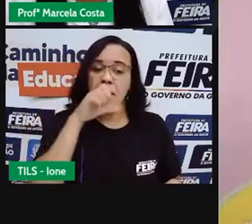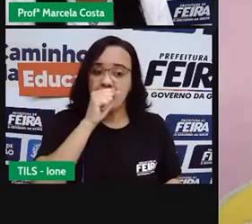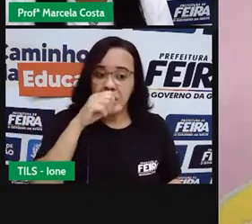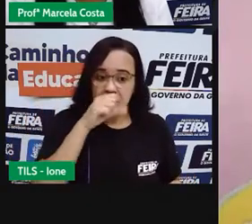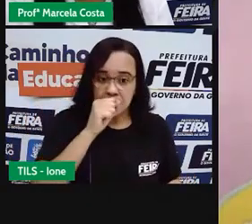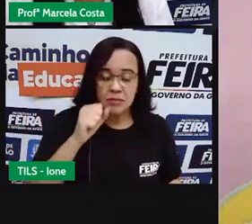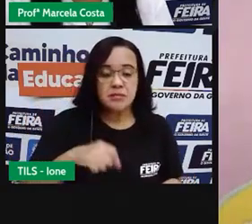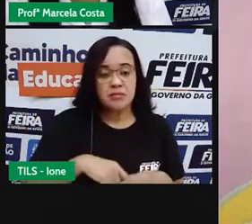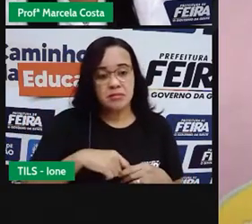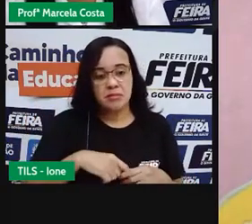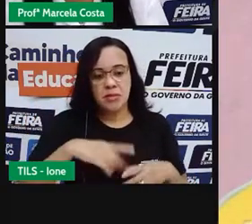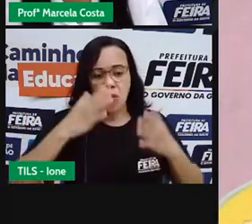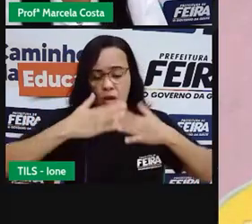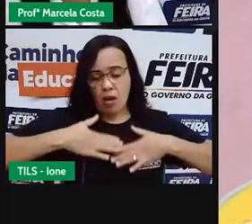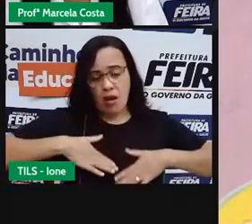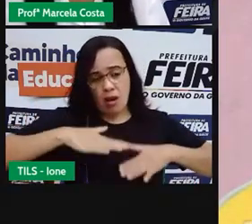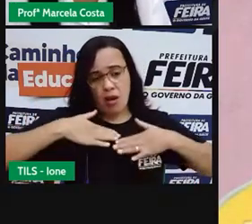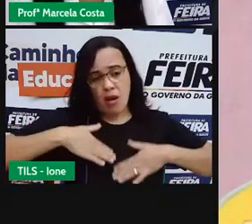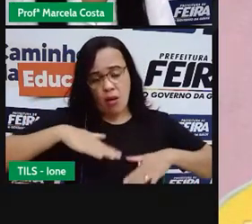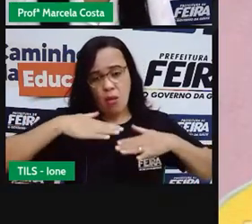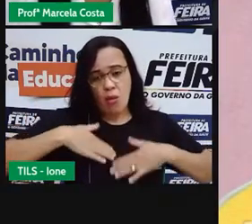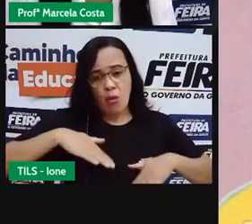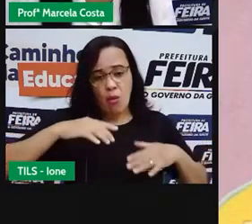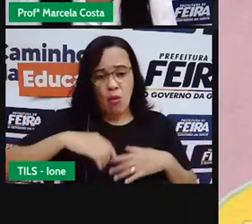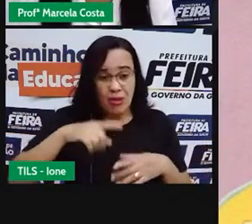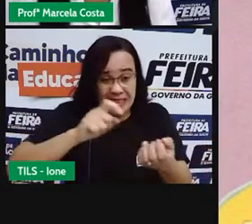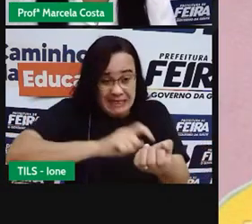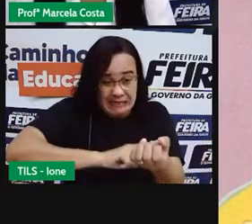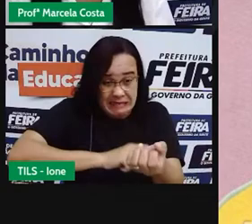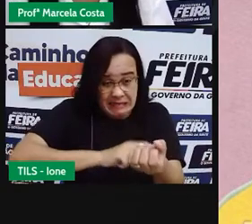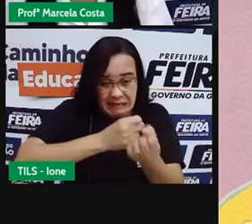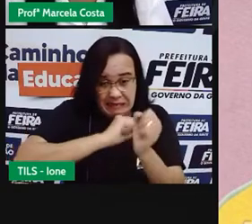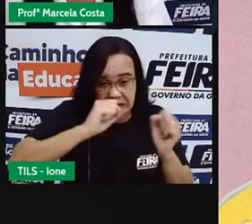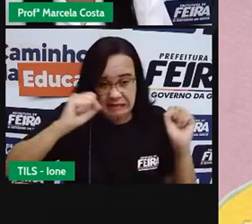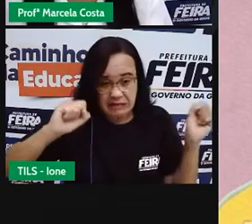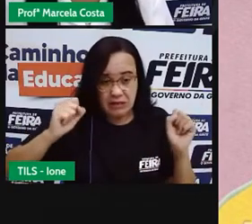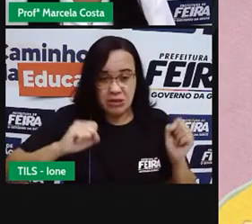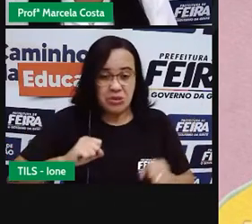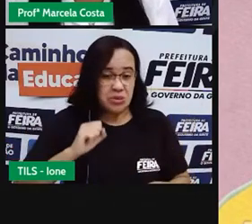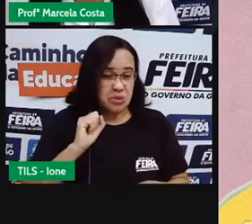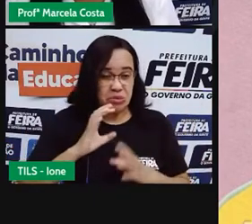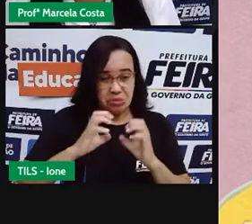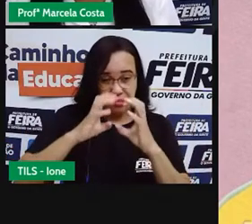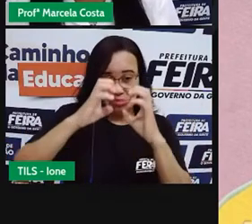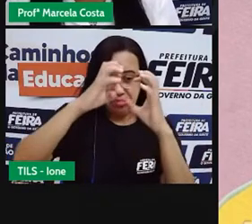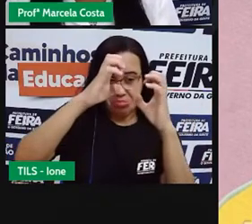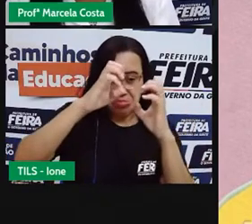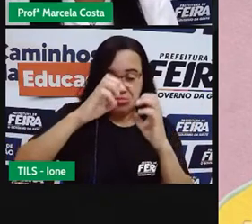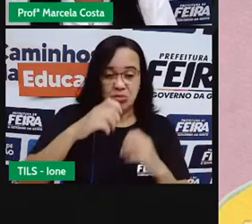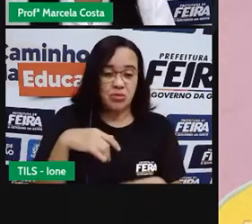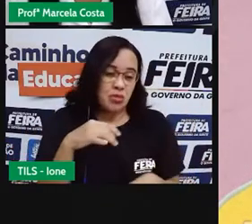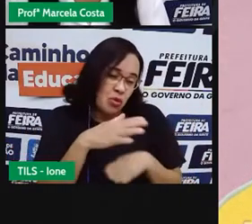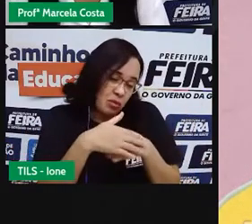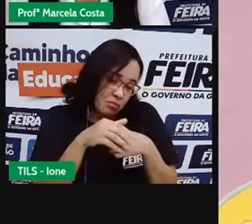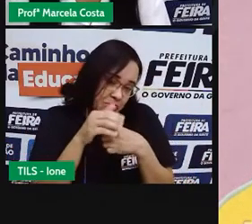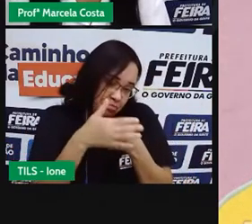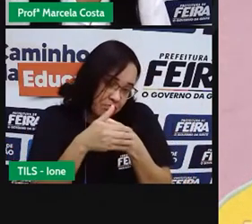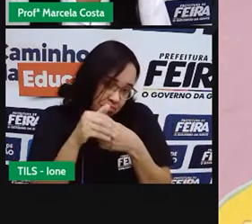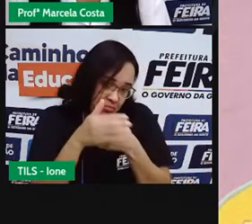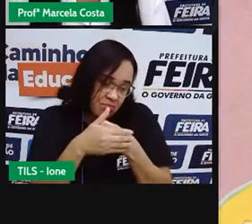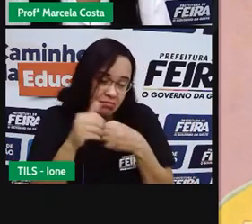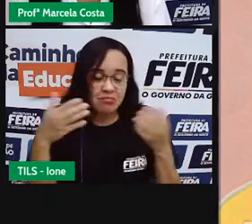Um é rico, outro é negoso, um é muito rico, outro é derrindo. é negoso.